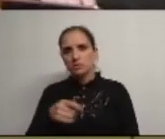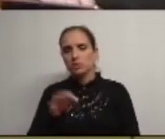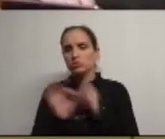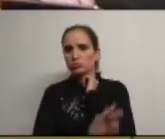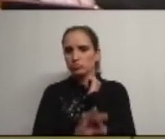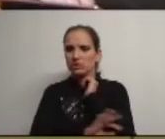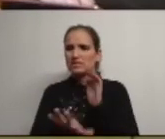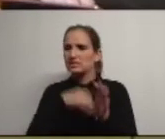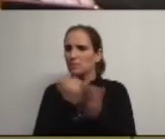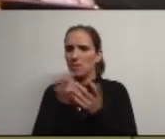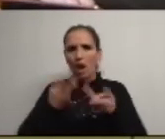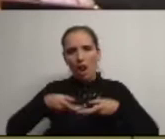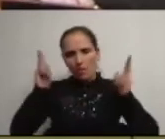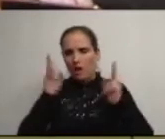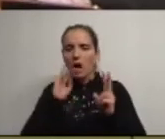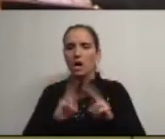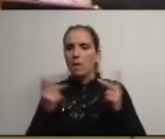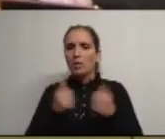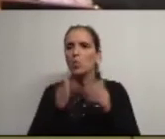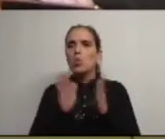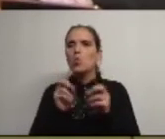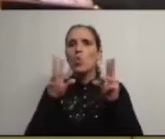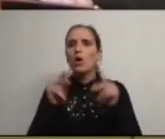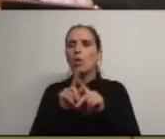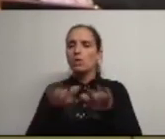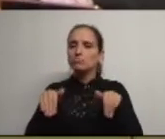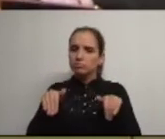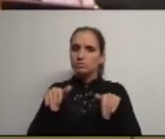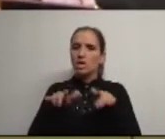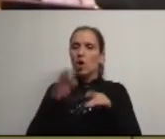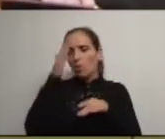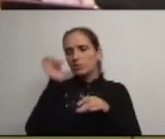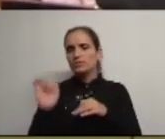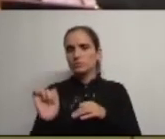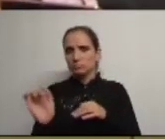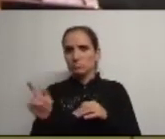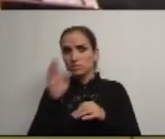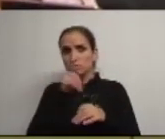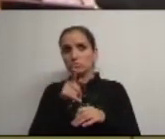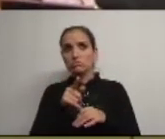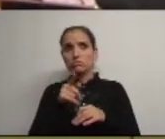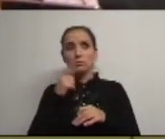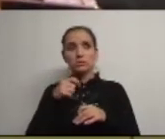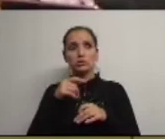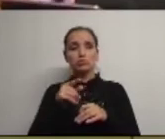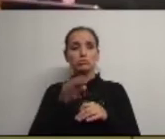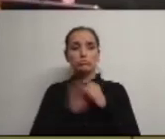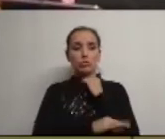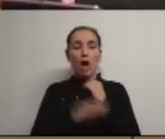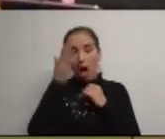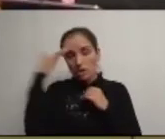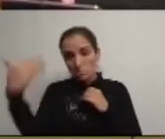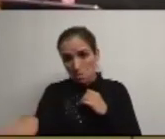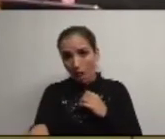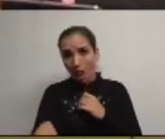são sempre livres a Câmara nunca se exime de fazer de exercer as suas competências se o senhor Presidente da Junta não quer concordar acha que está mal